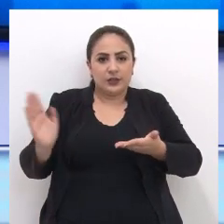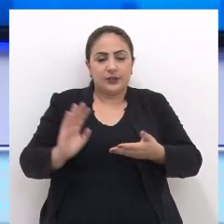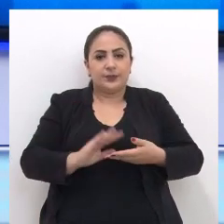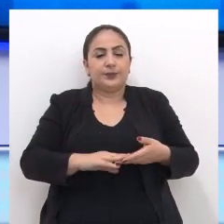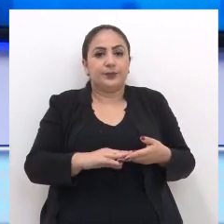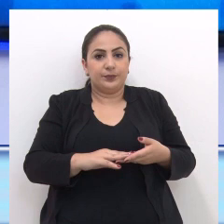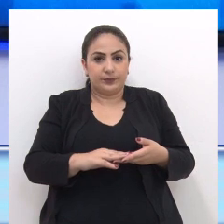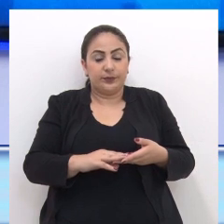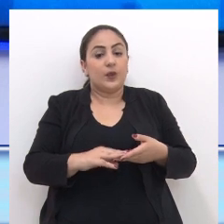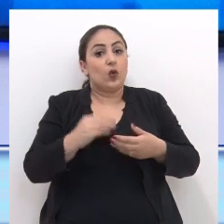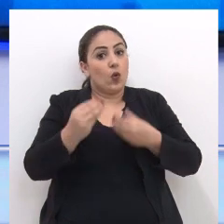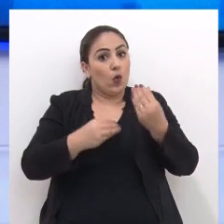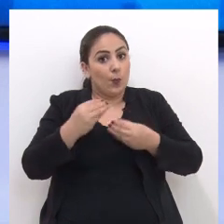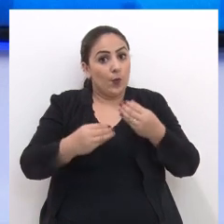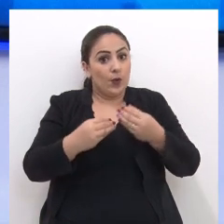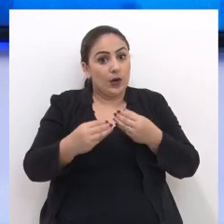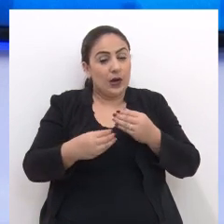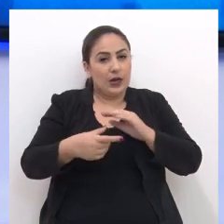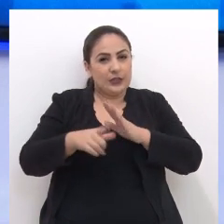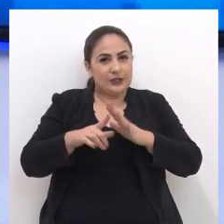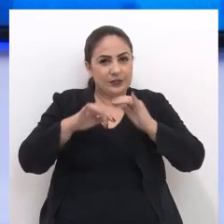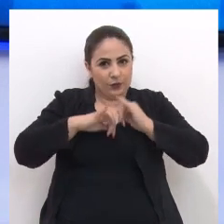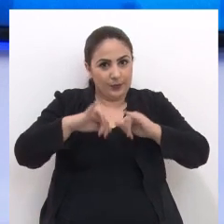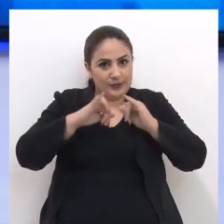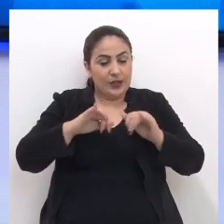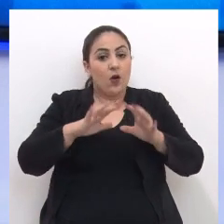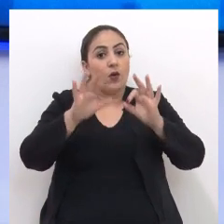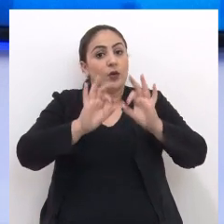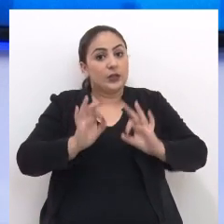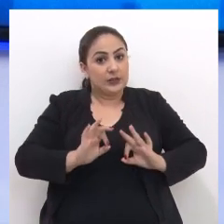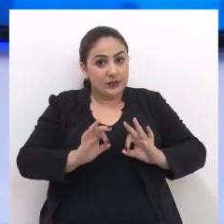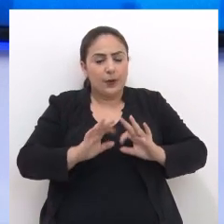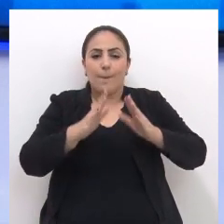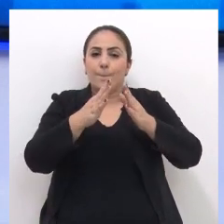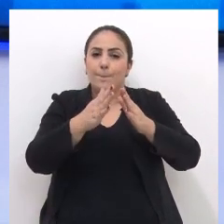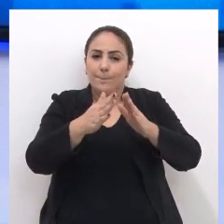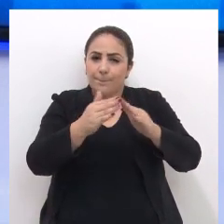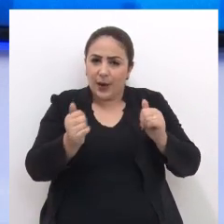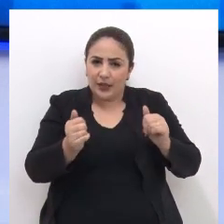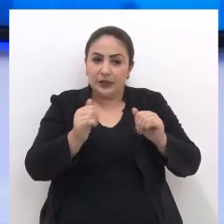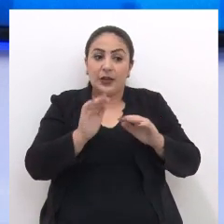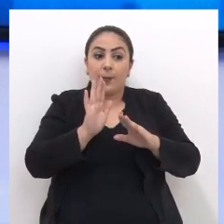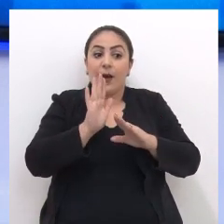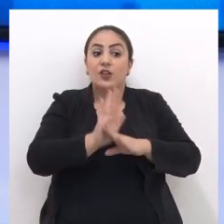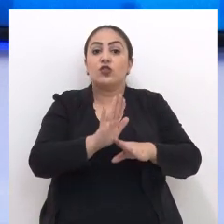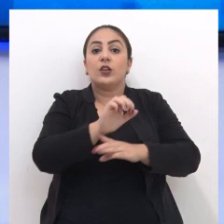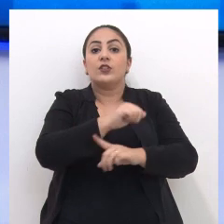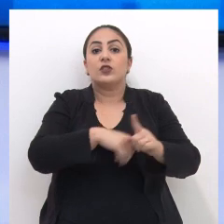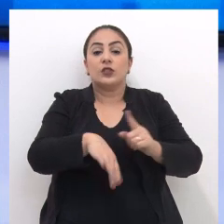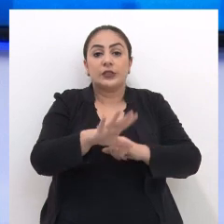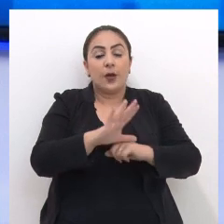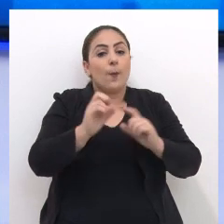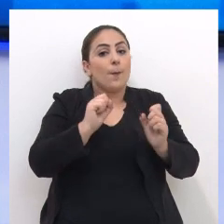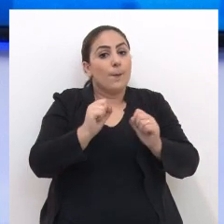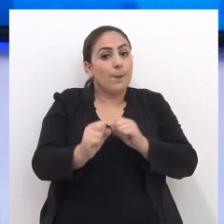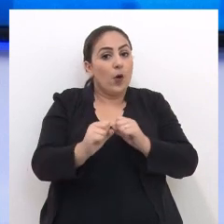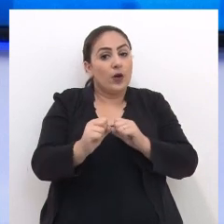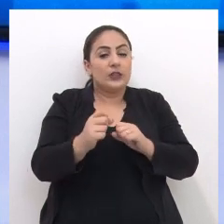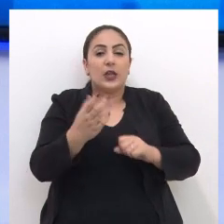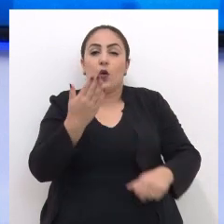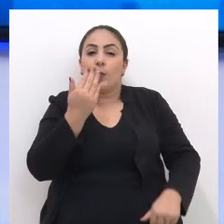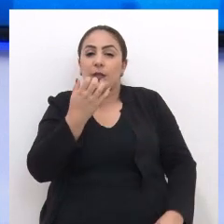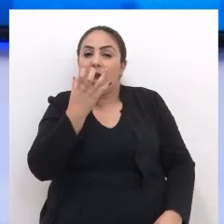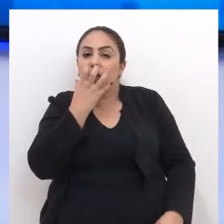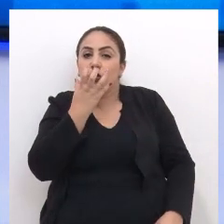aparecendo no vídeo. Como nas edições anteriores, a organização pede uma contribuição social, que